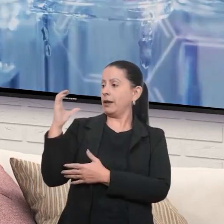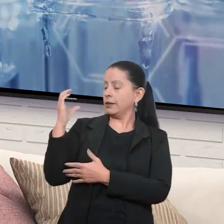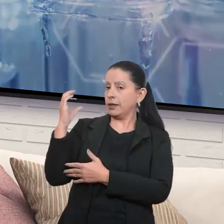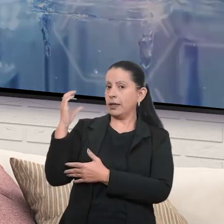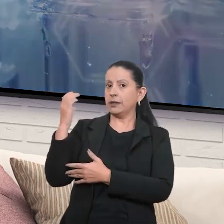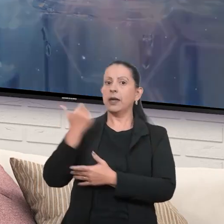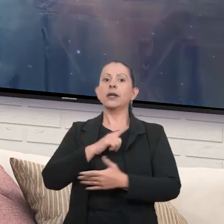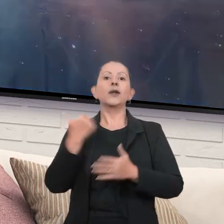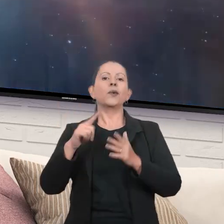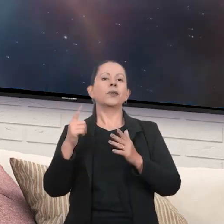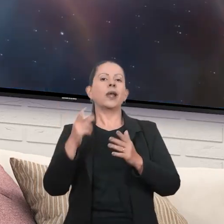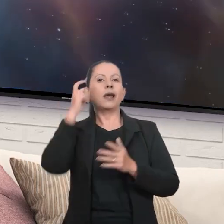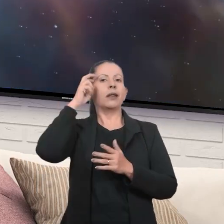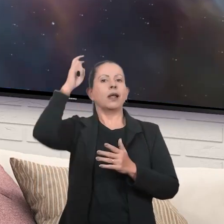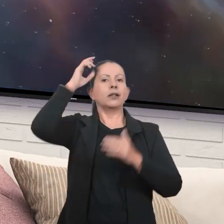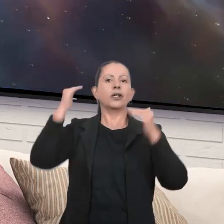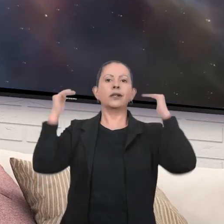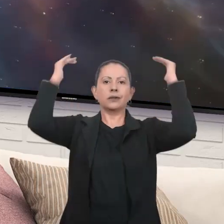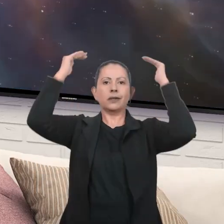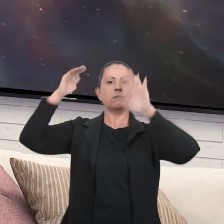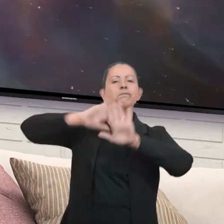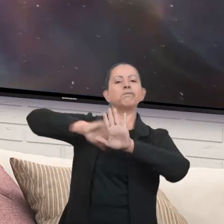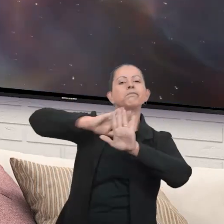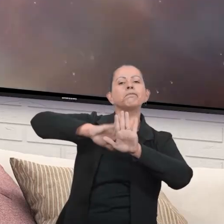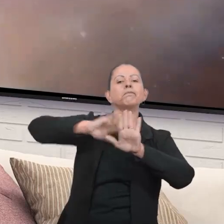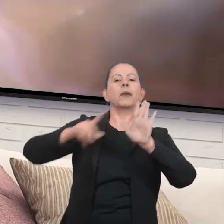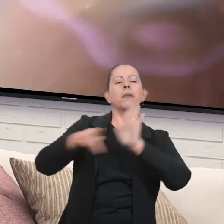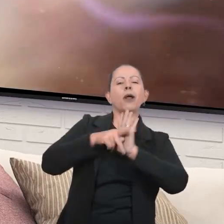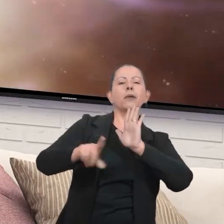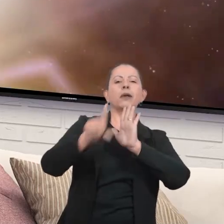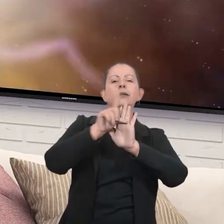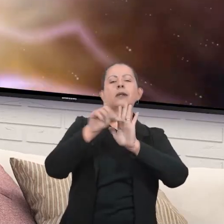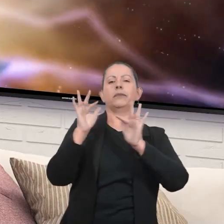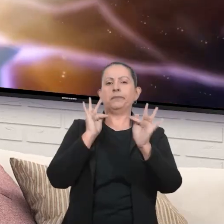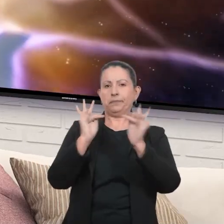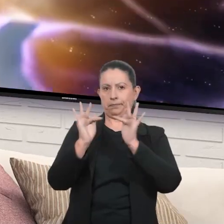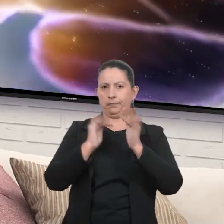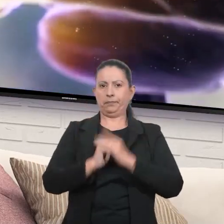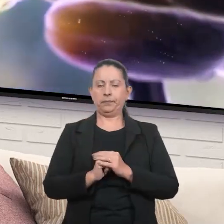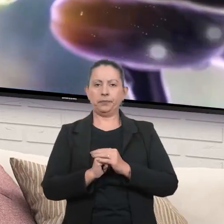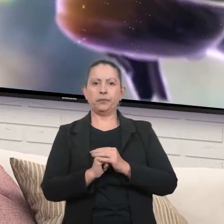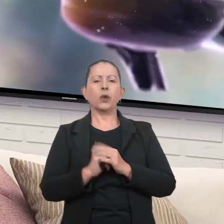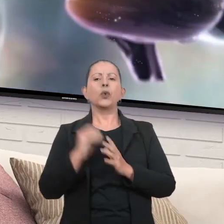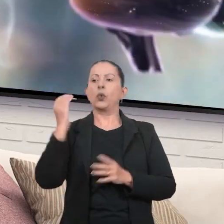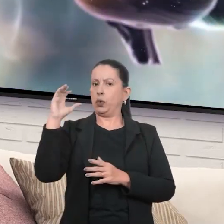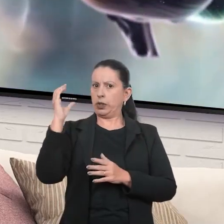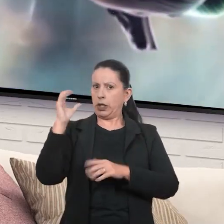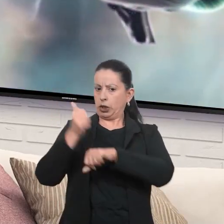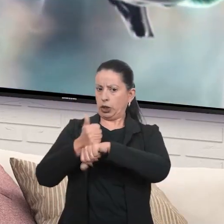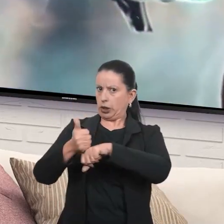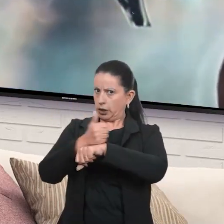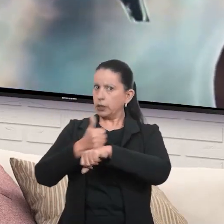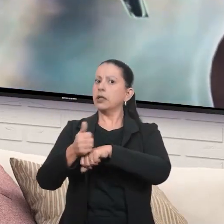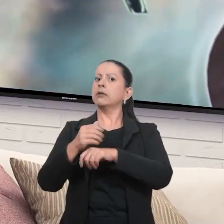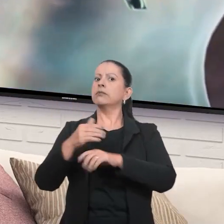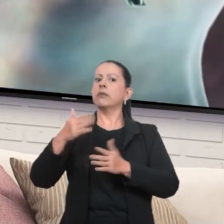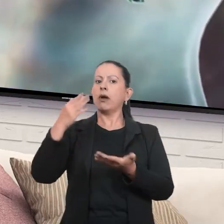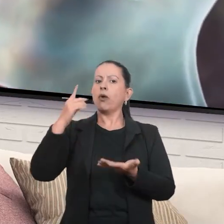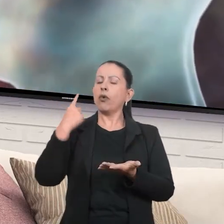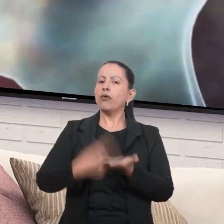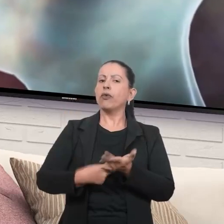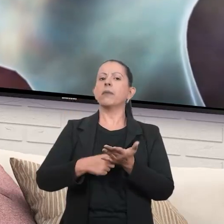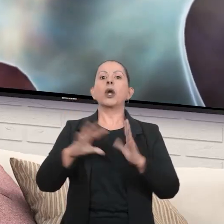considerar uma inteligência suprema por trás das leis da física. Os cientistas afirmam que todo